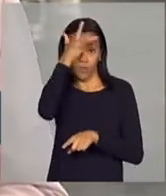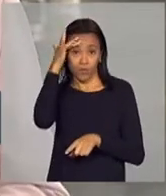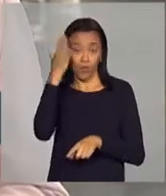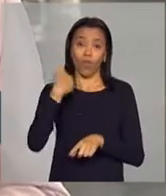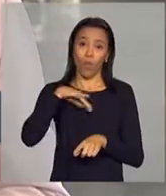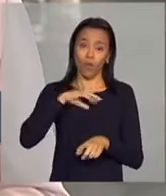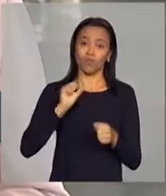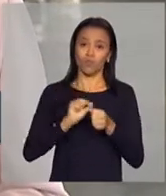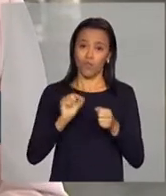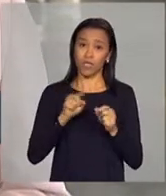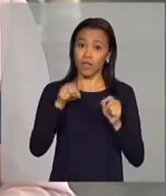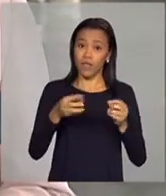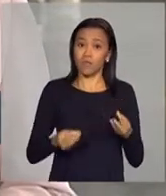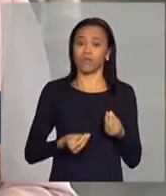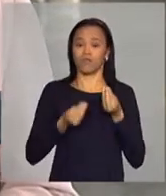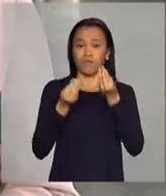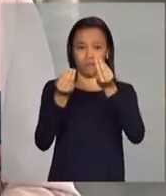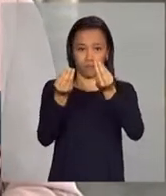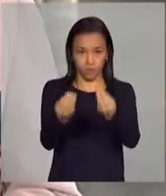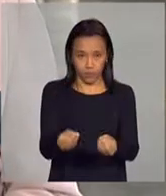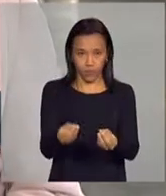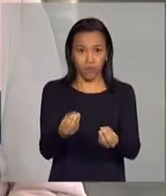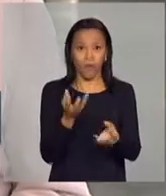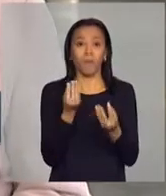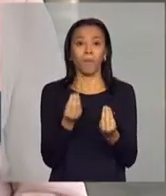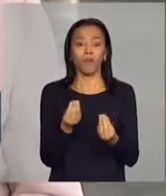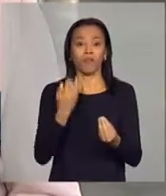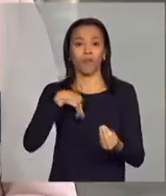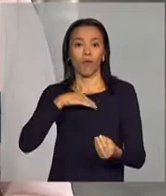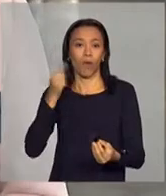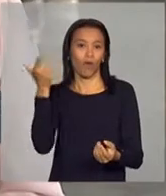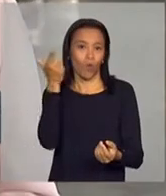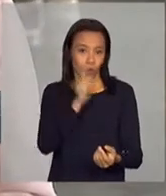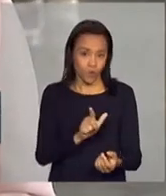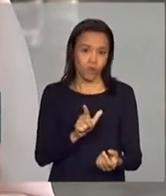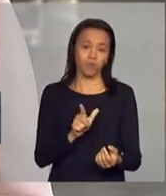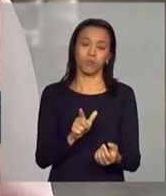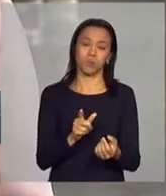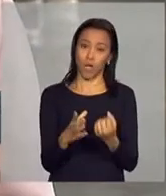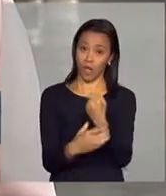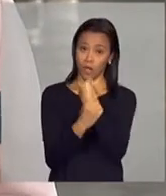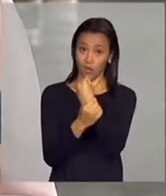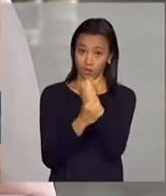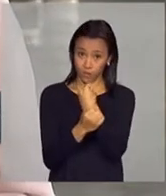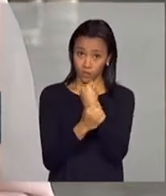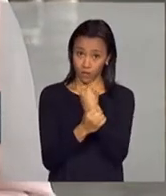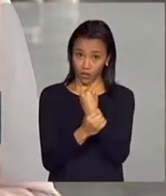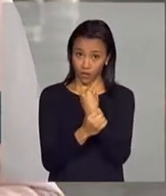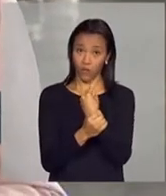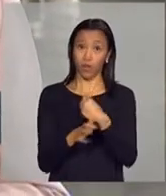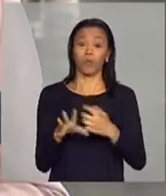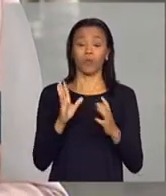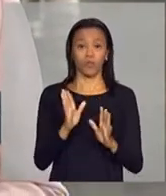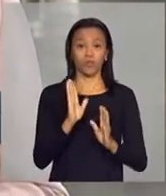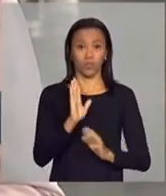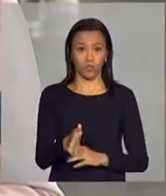fazendo esse encaminhamento para que nós possamos assegurar como a presidenta